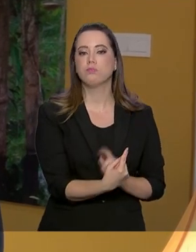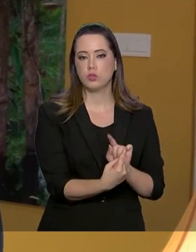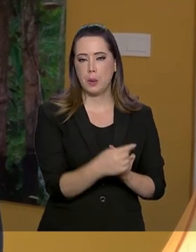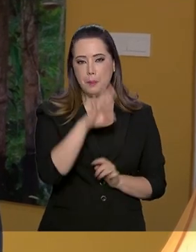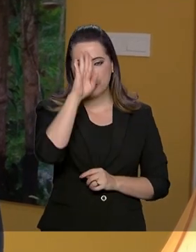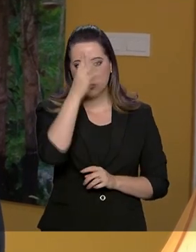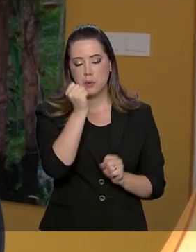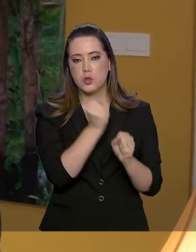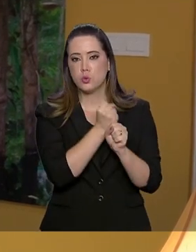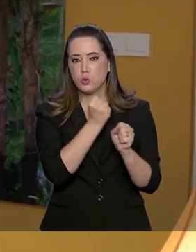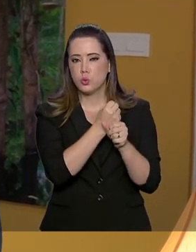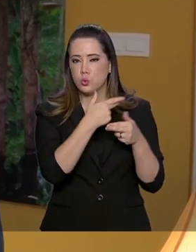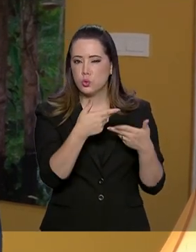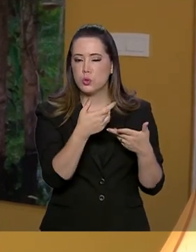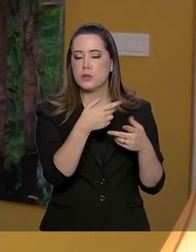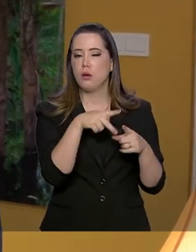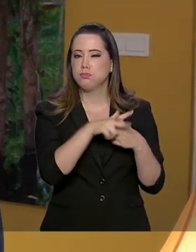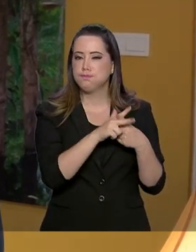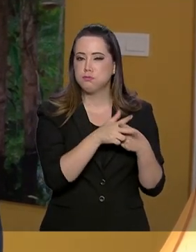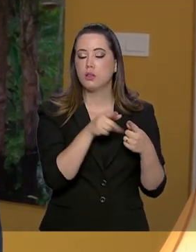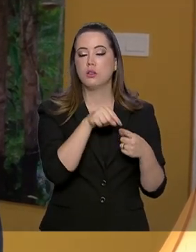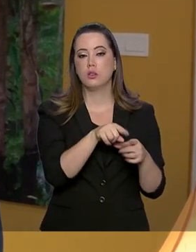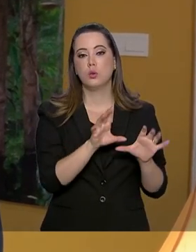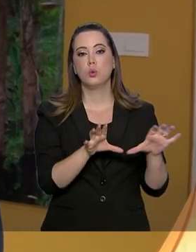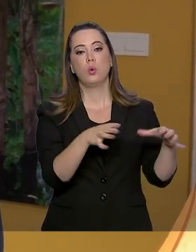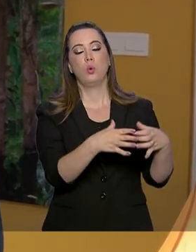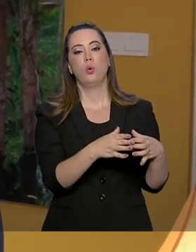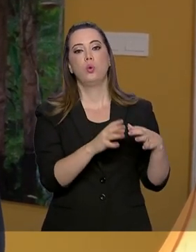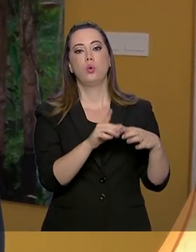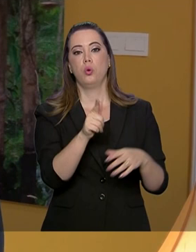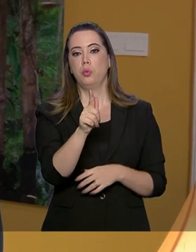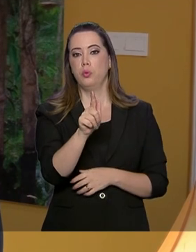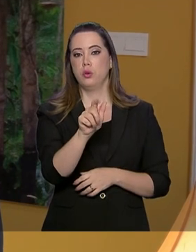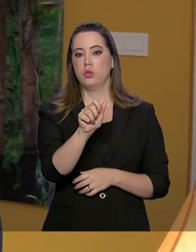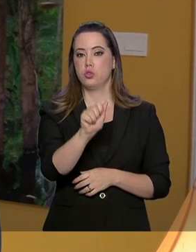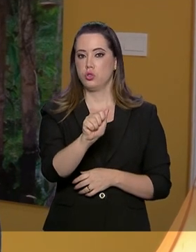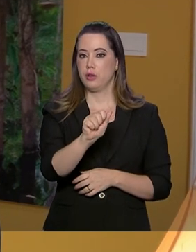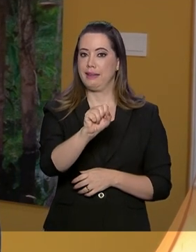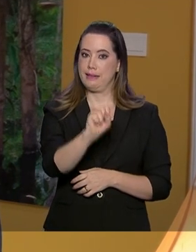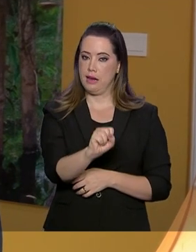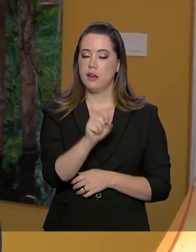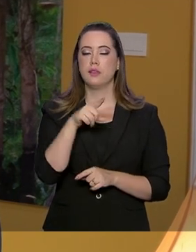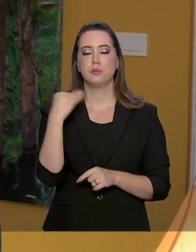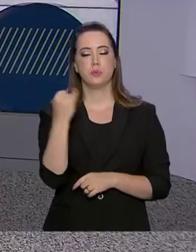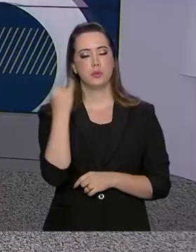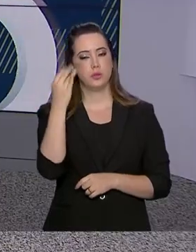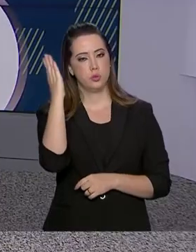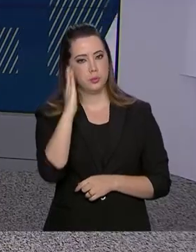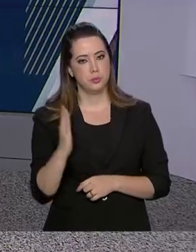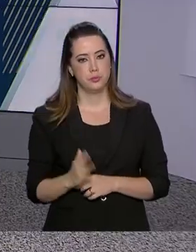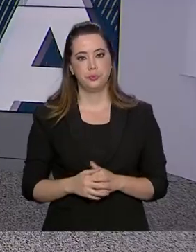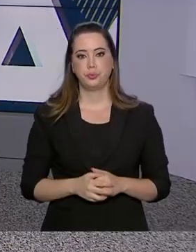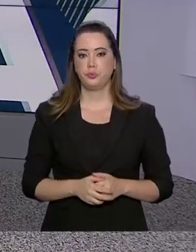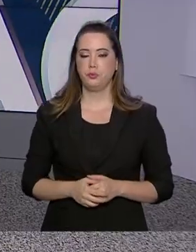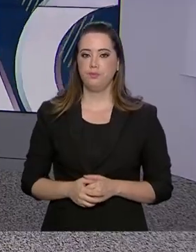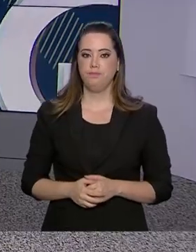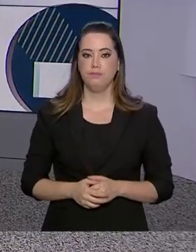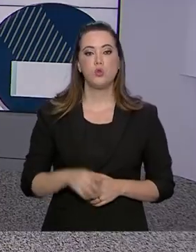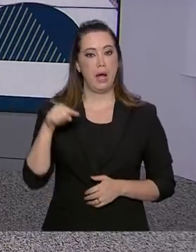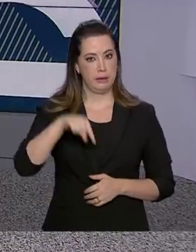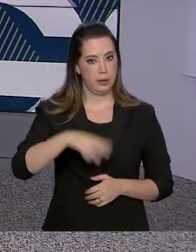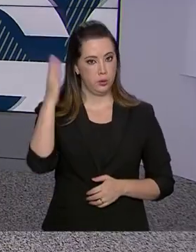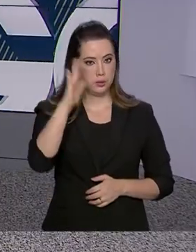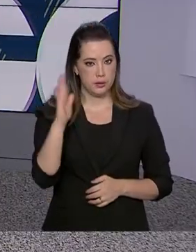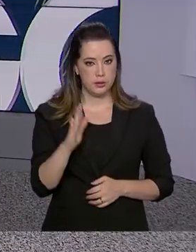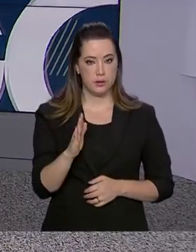infraestrutura desse importante setor para a reindustrialização do país. E aqui no